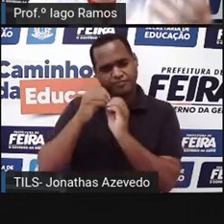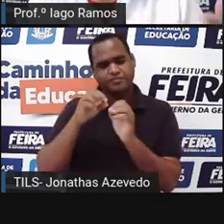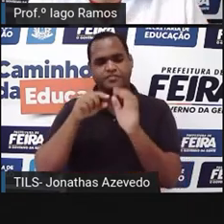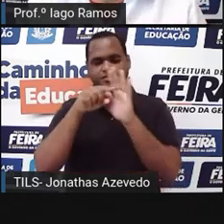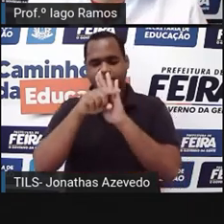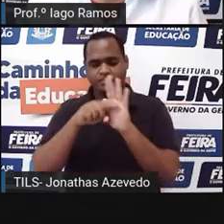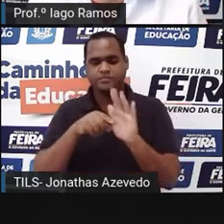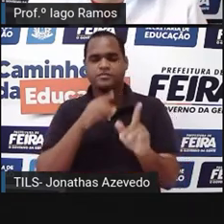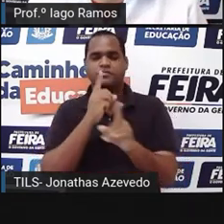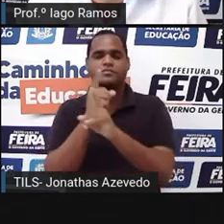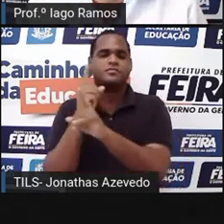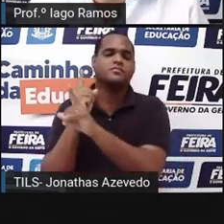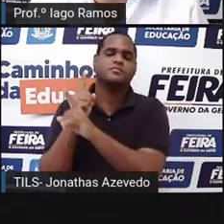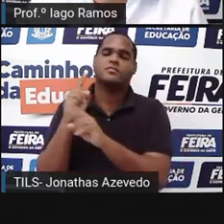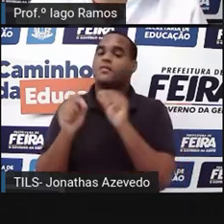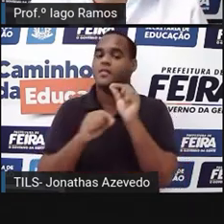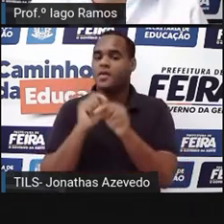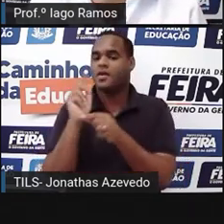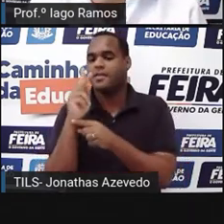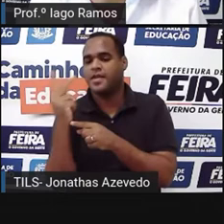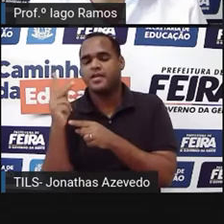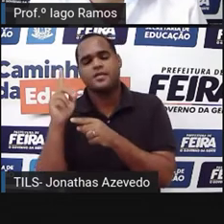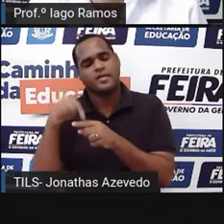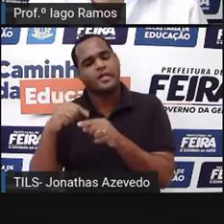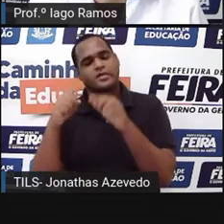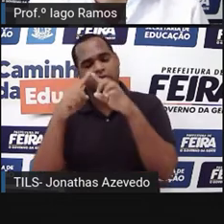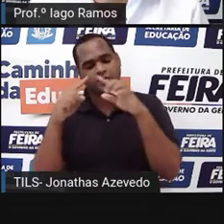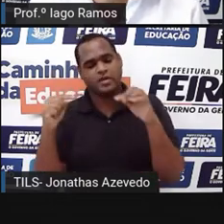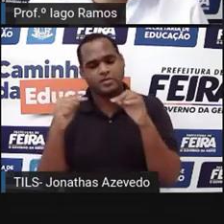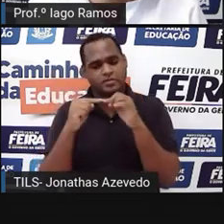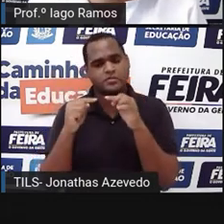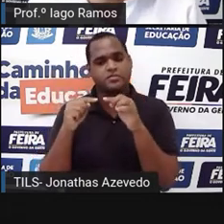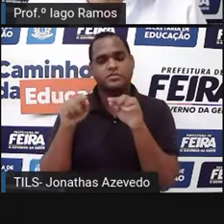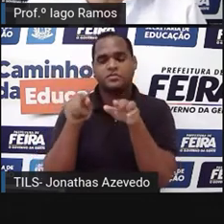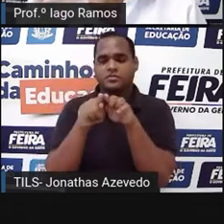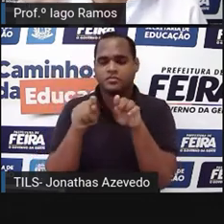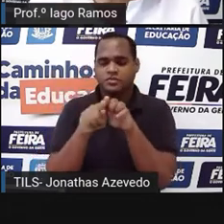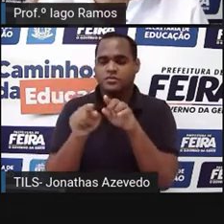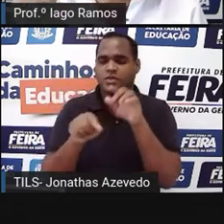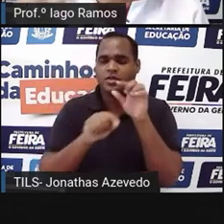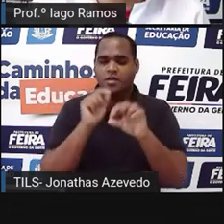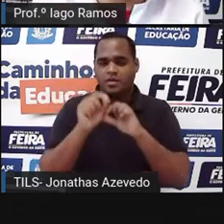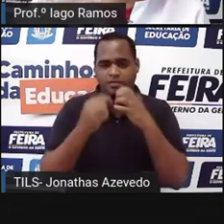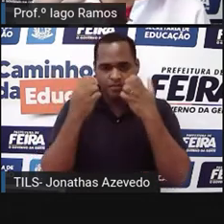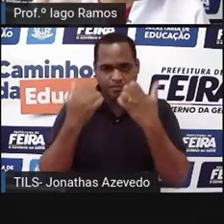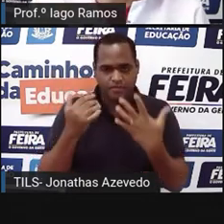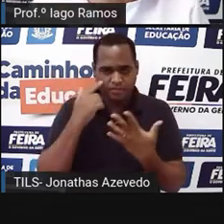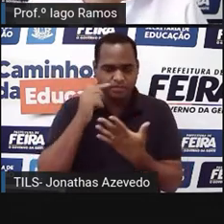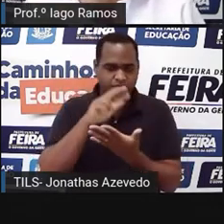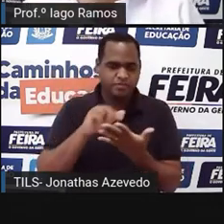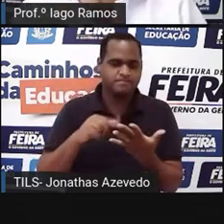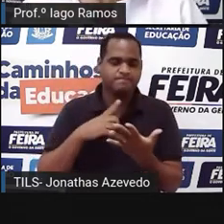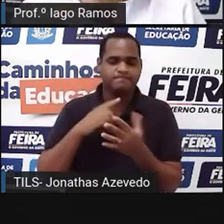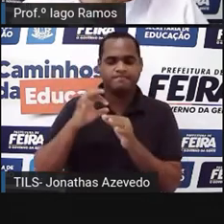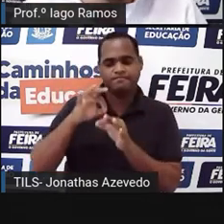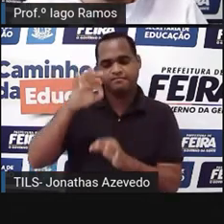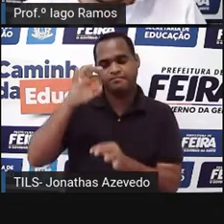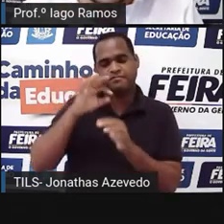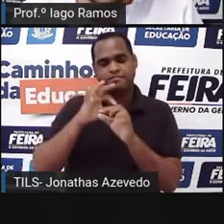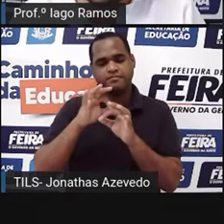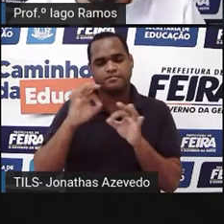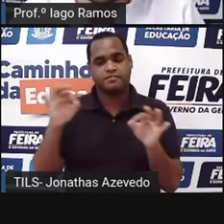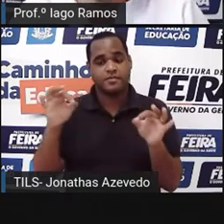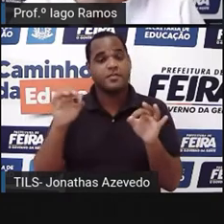é a hipotenusa desse triângulo retângulo, e essa hipotenusa é a medida do comprimento da